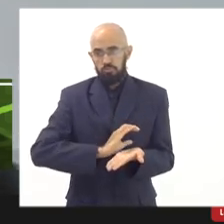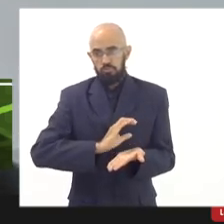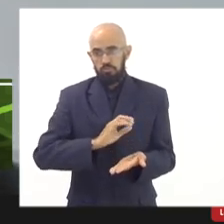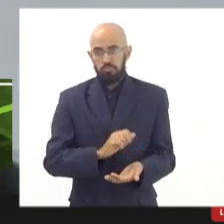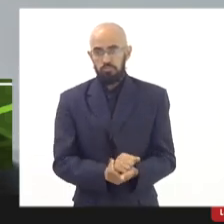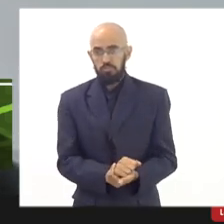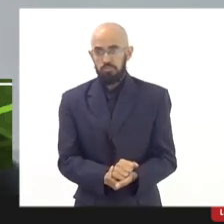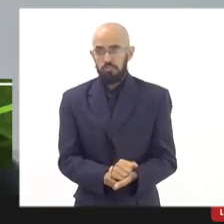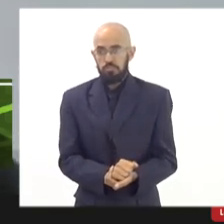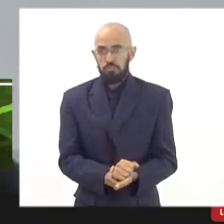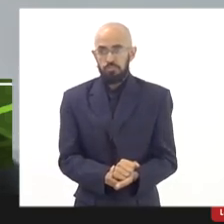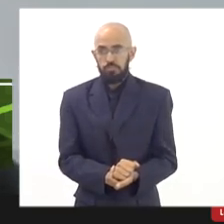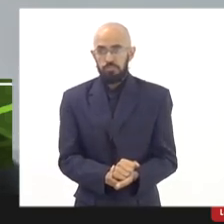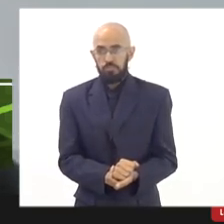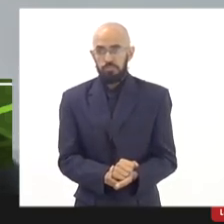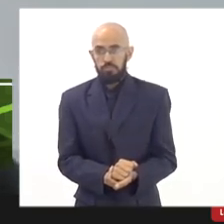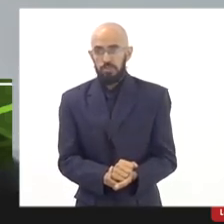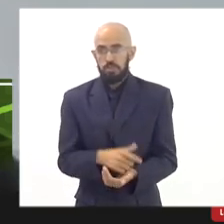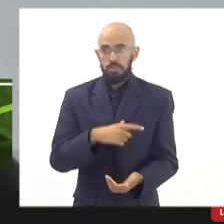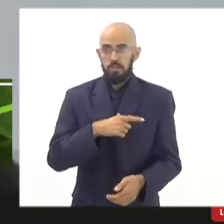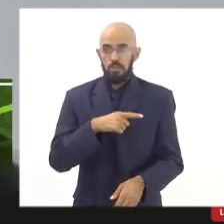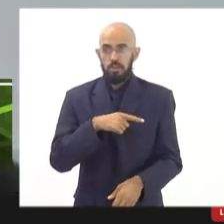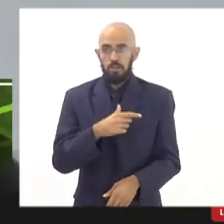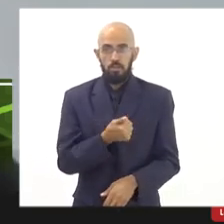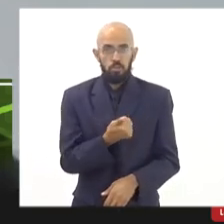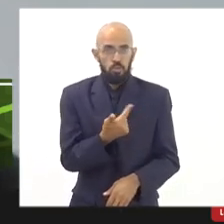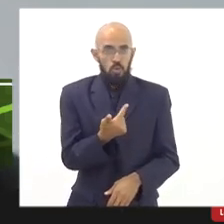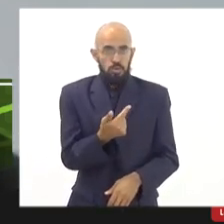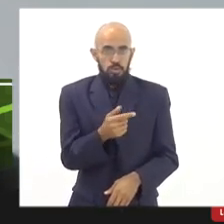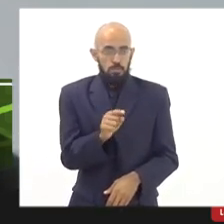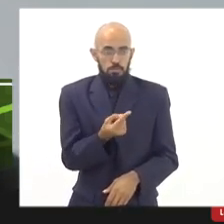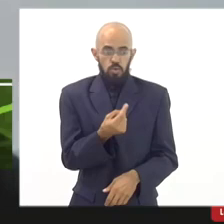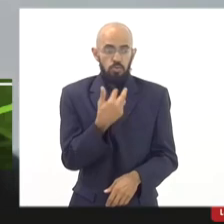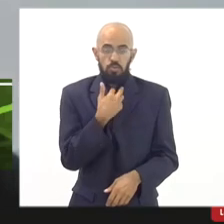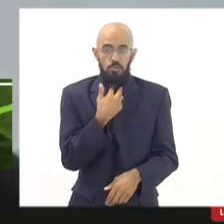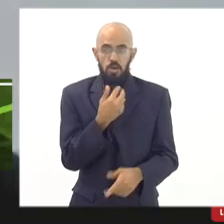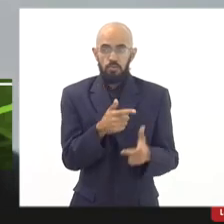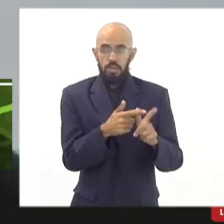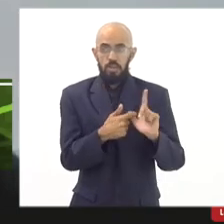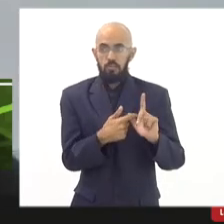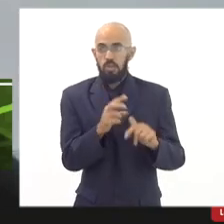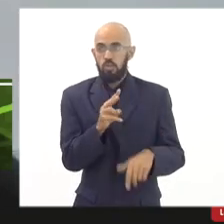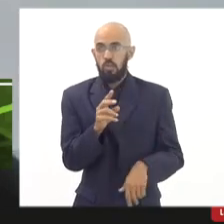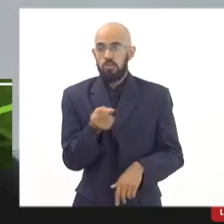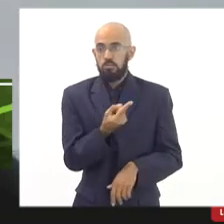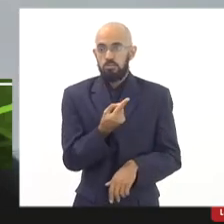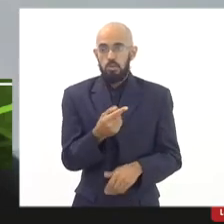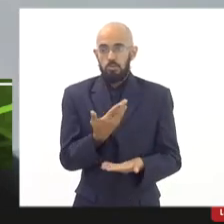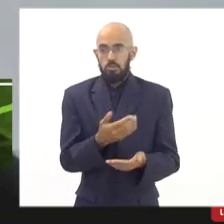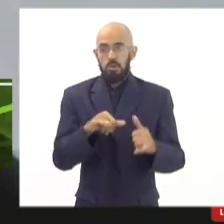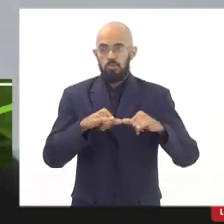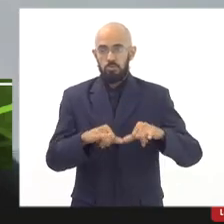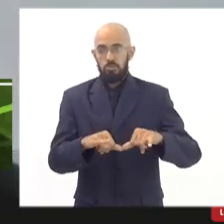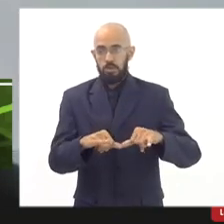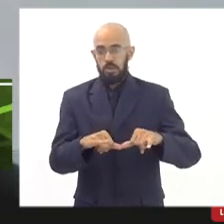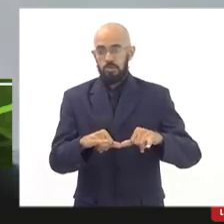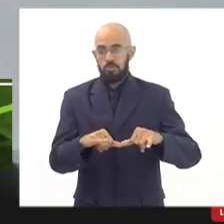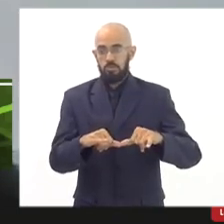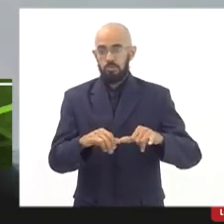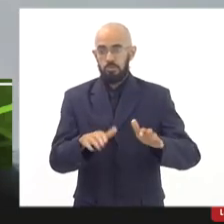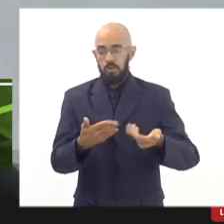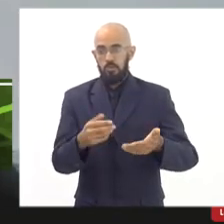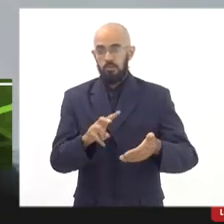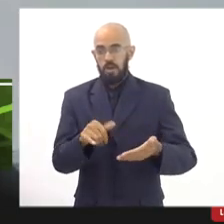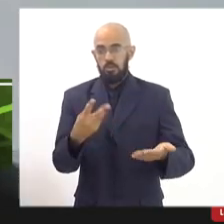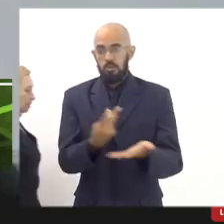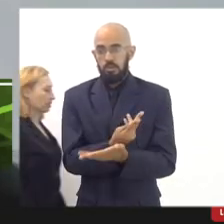não posso pedir uma conta de 12 mil e ficar devendo 2 mil para o prestador de serviço. Então, posso. Então, vai chegar